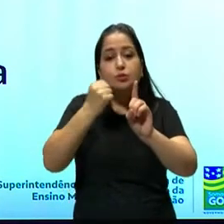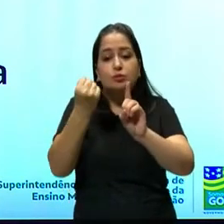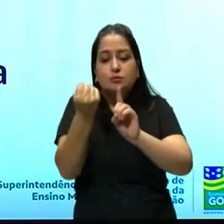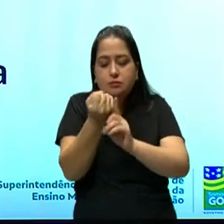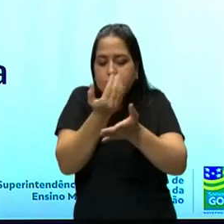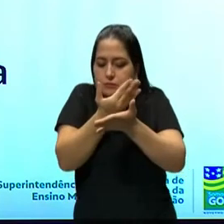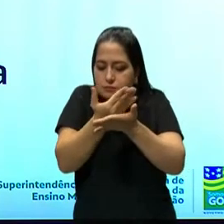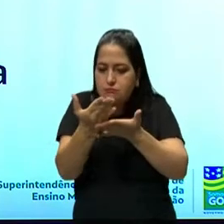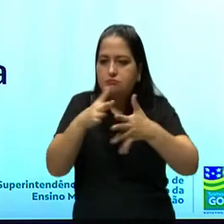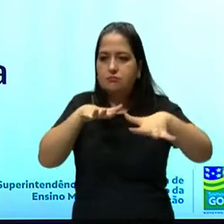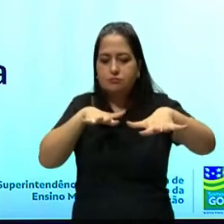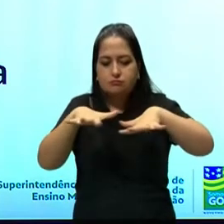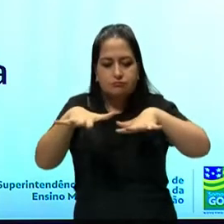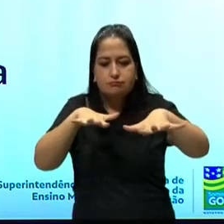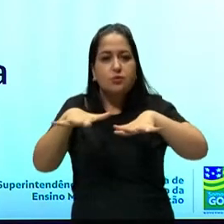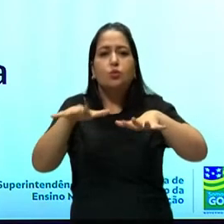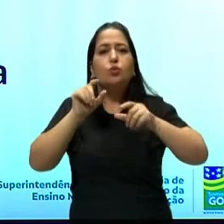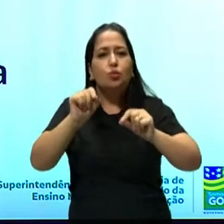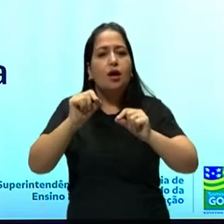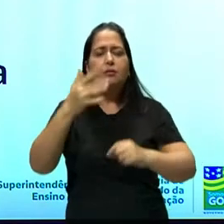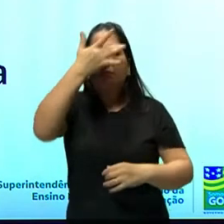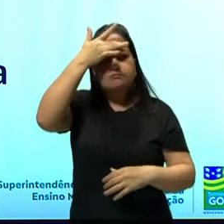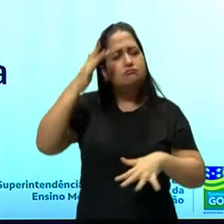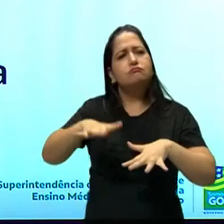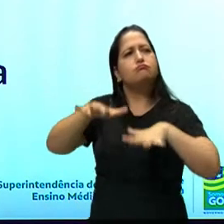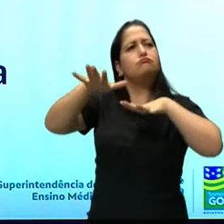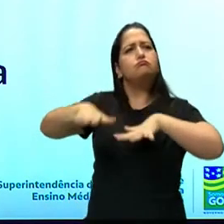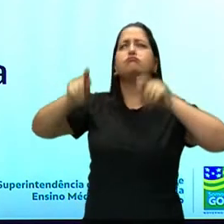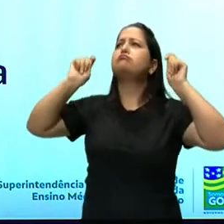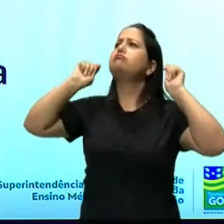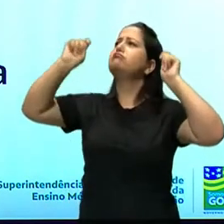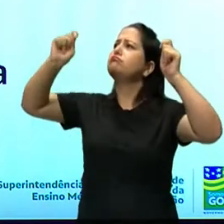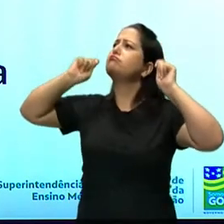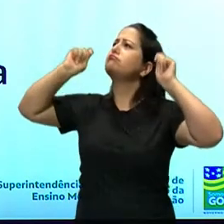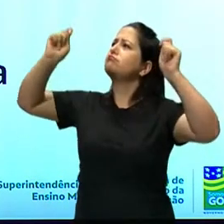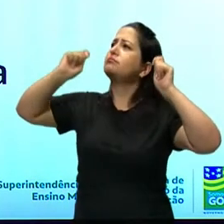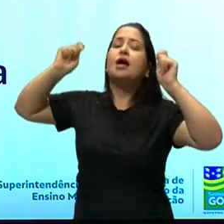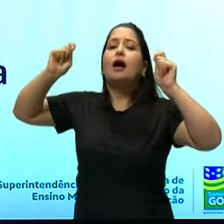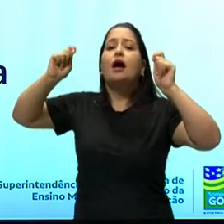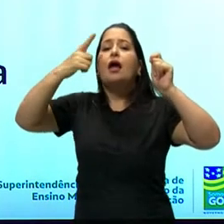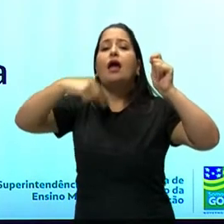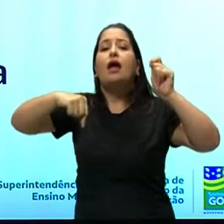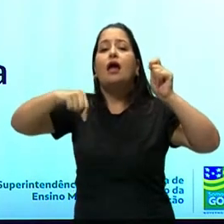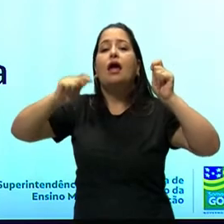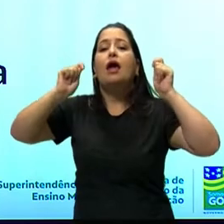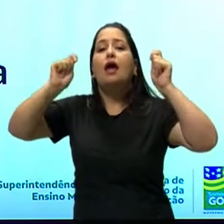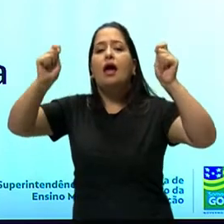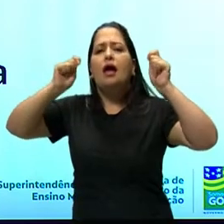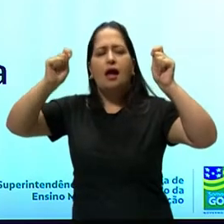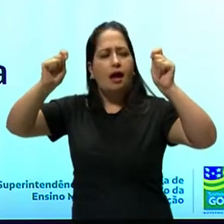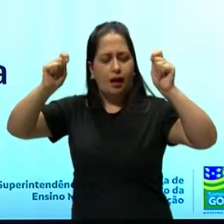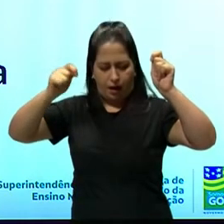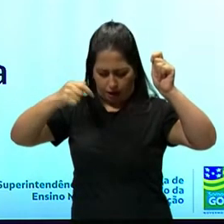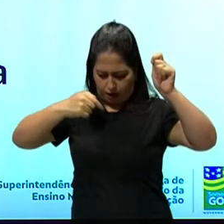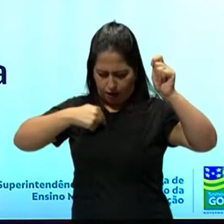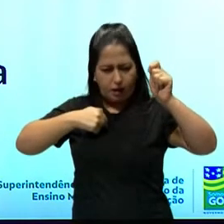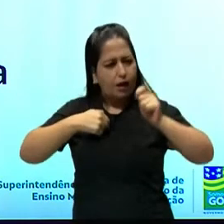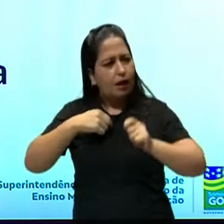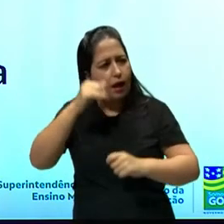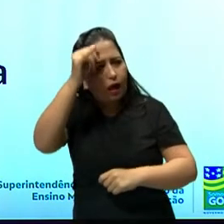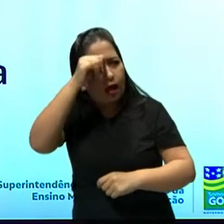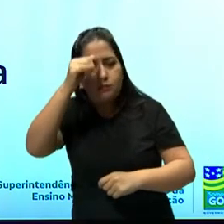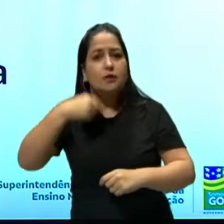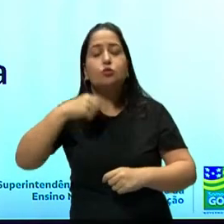organizar. Vão existir comícios, passeatas, de quem? Da classe pensante, os intelectuais